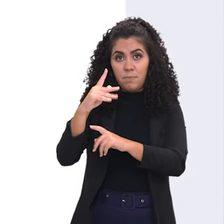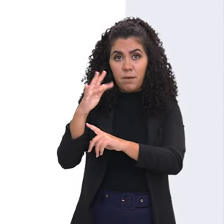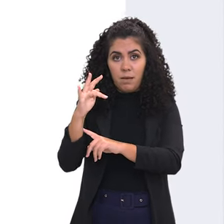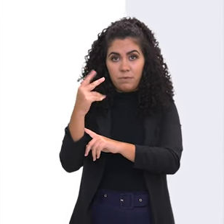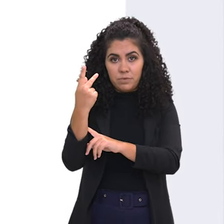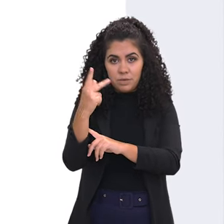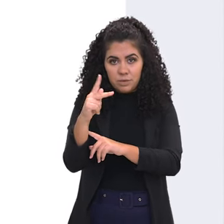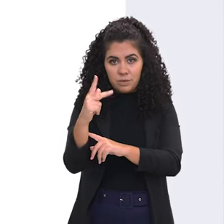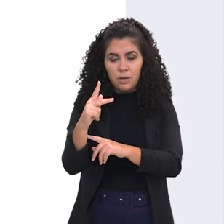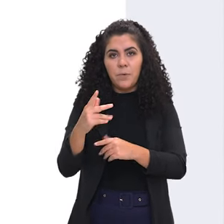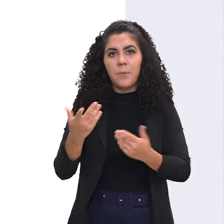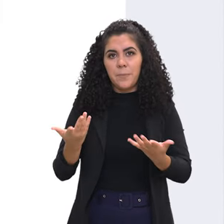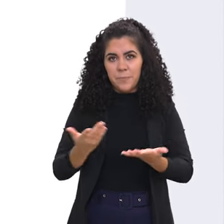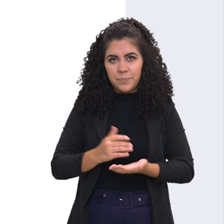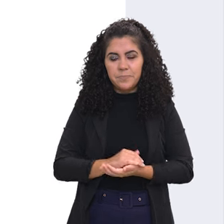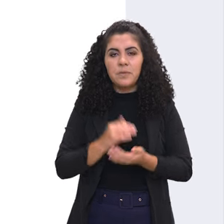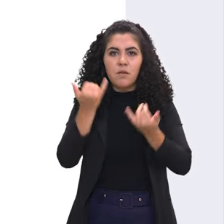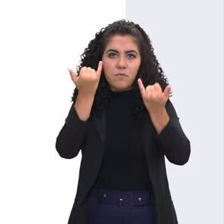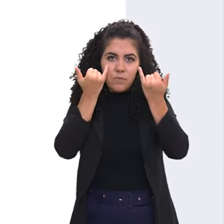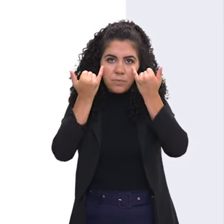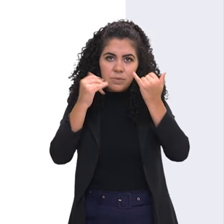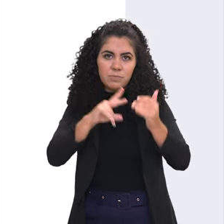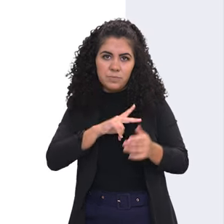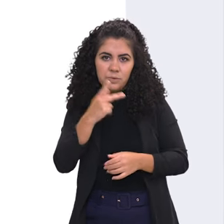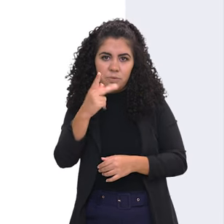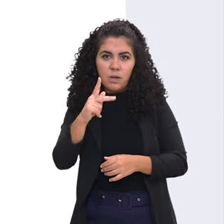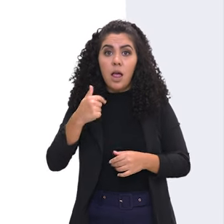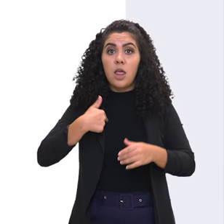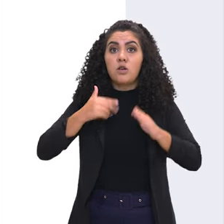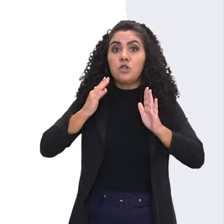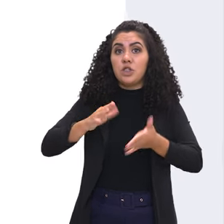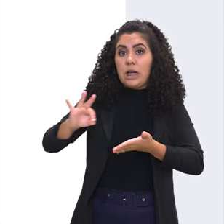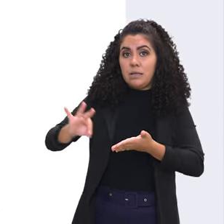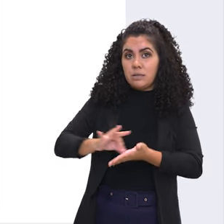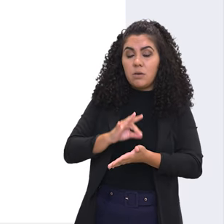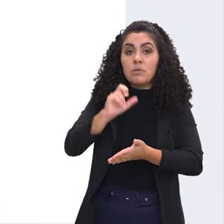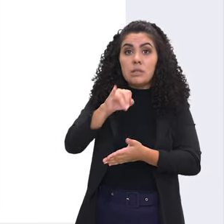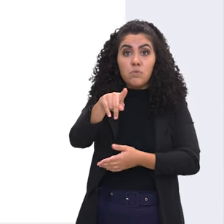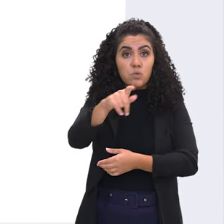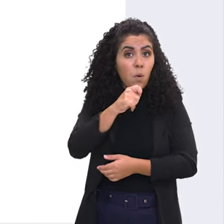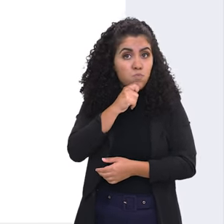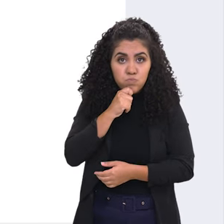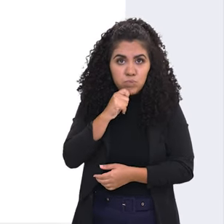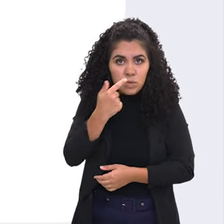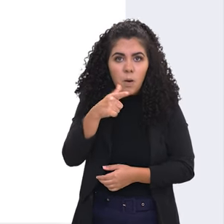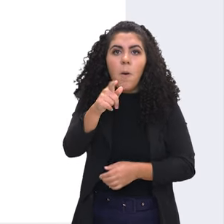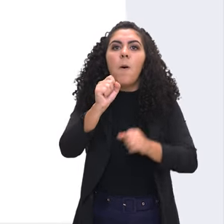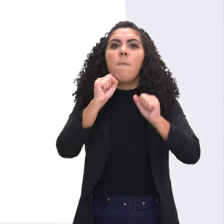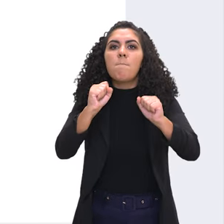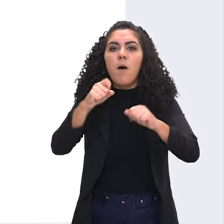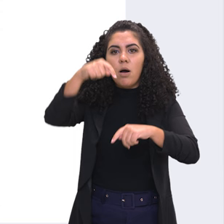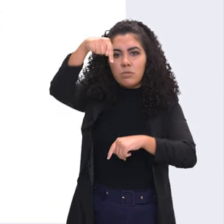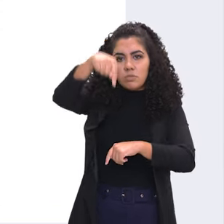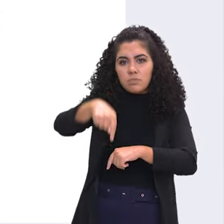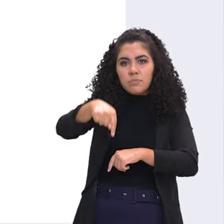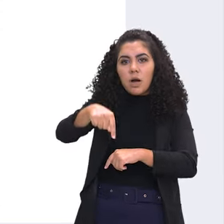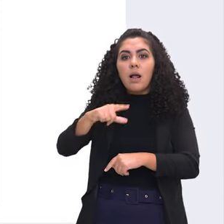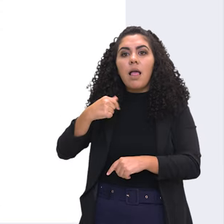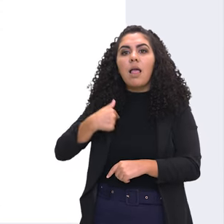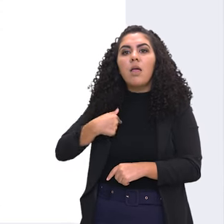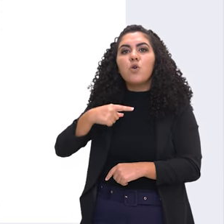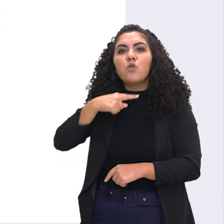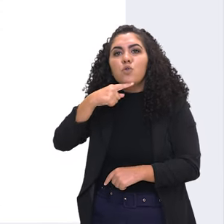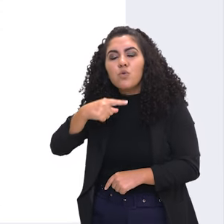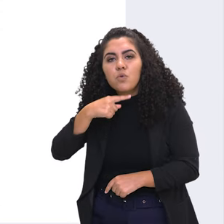a página na qual eu vou ter que colocar meus dados. Eu já sou inscrito, se você ainda não é, você pode colocar aqui, estou com dúvidas,